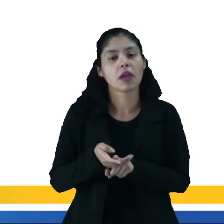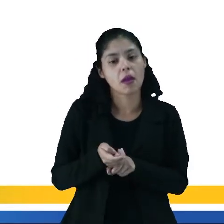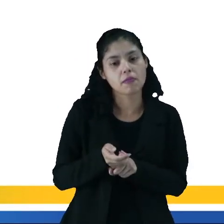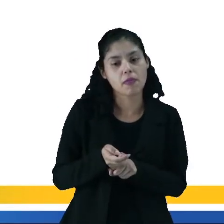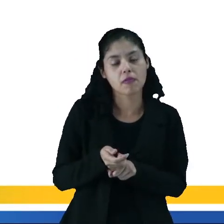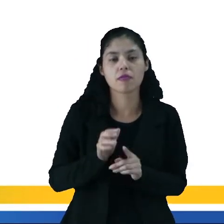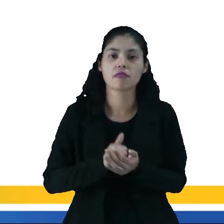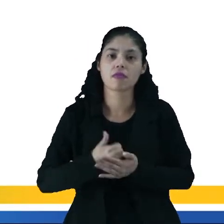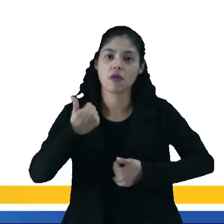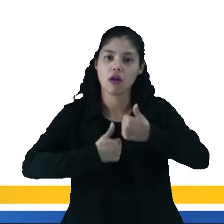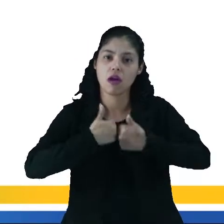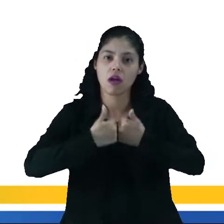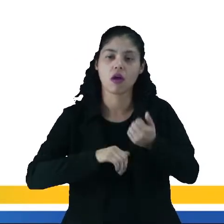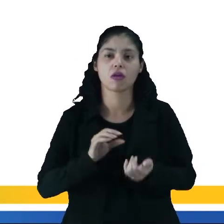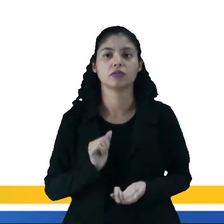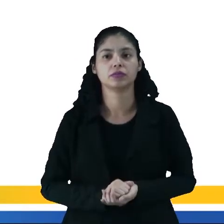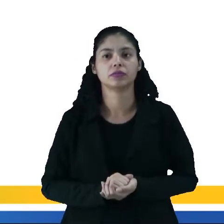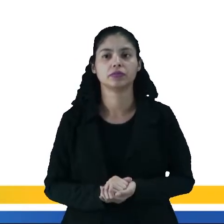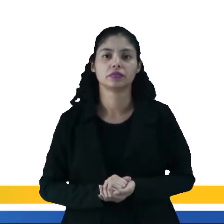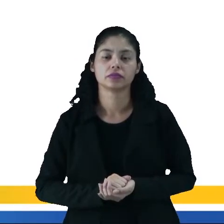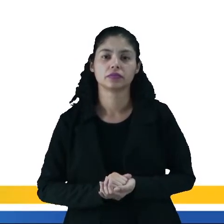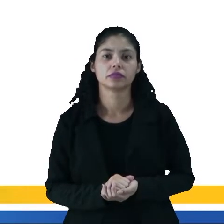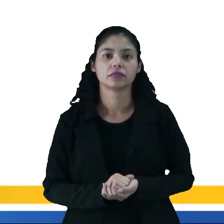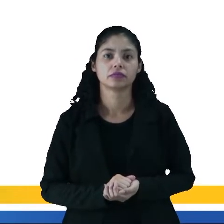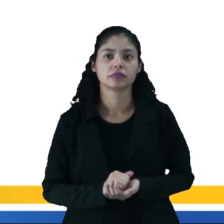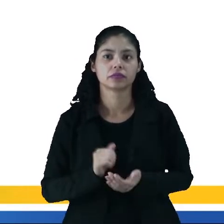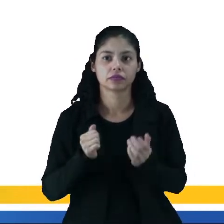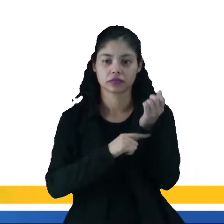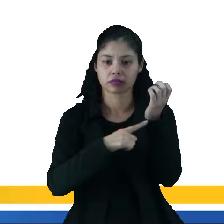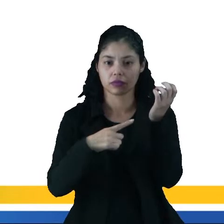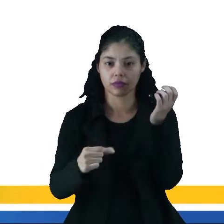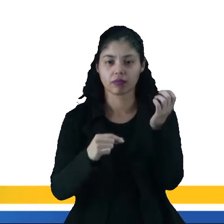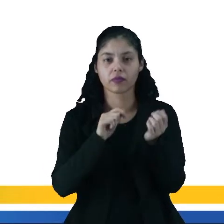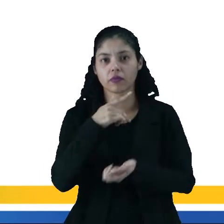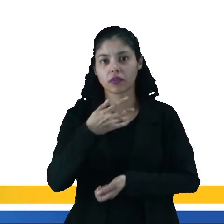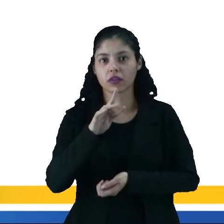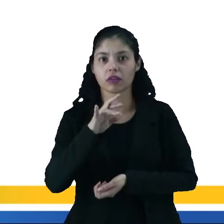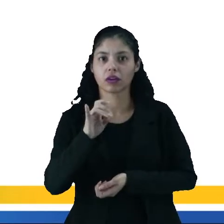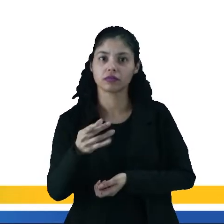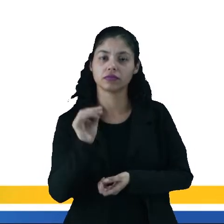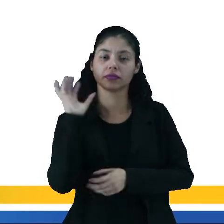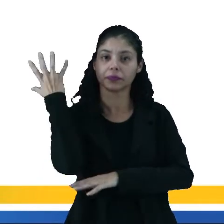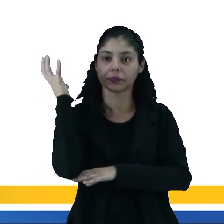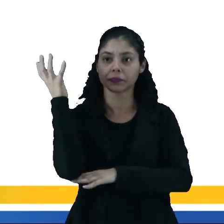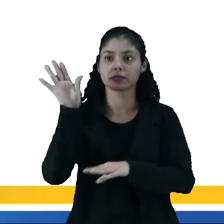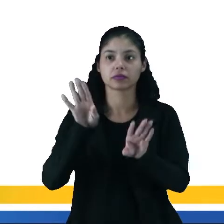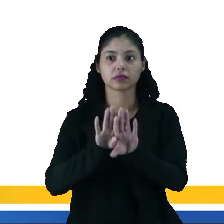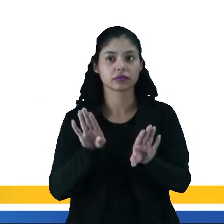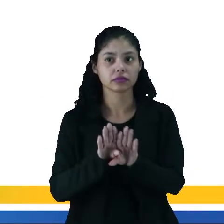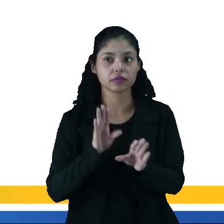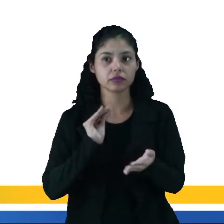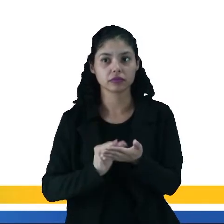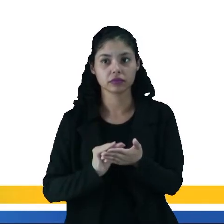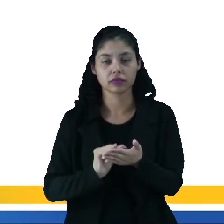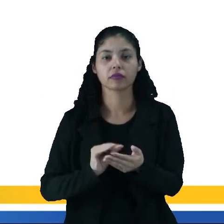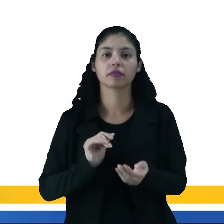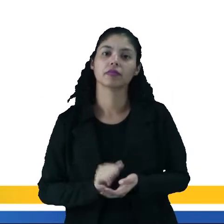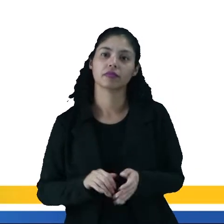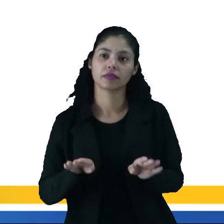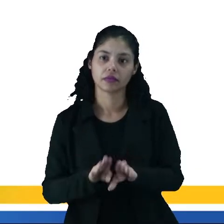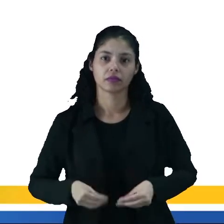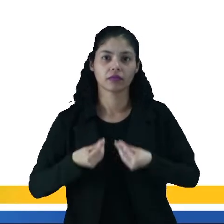tiver, restos de folhas ou de galho de árvores, sobras de restos de